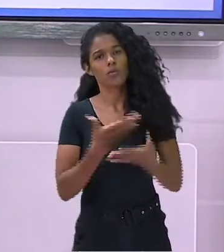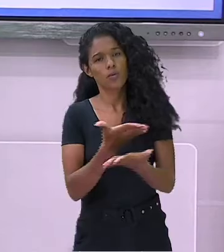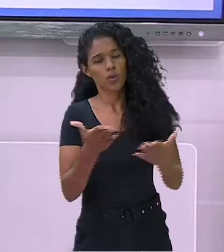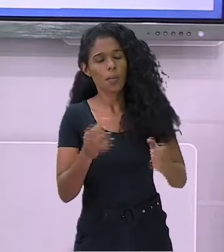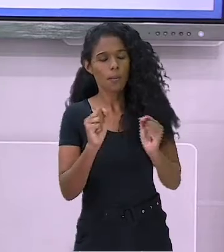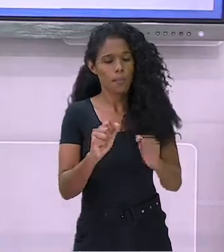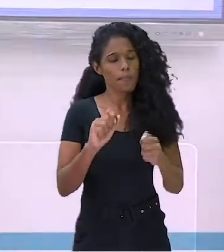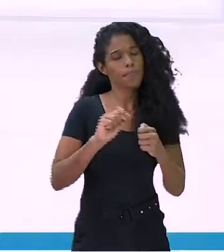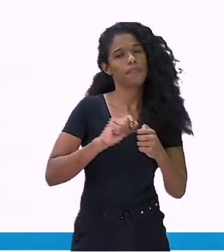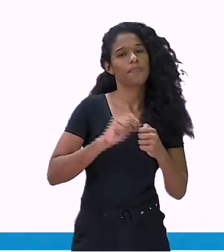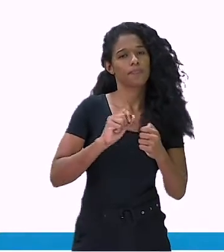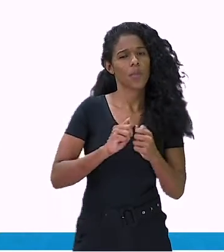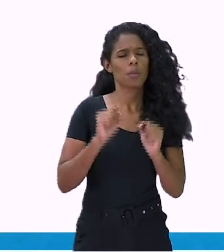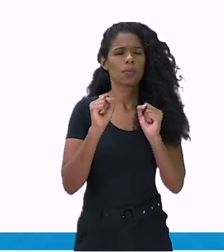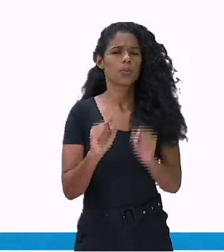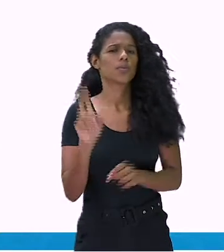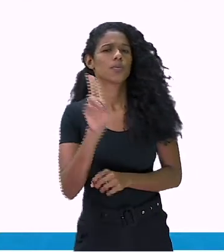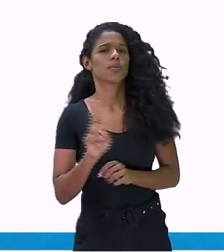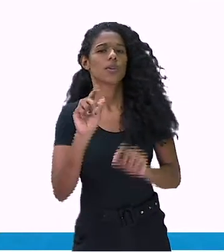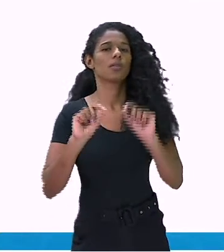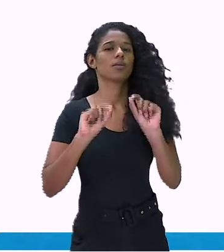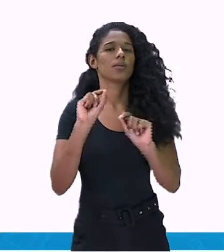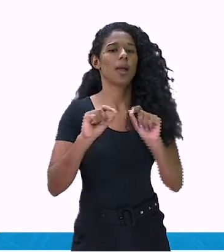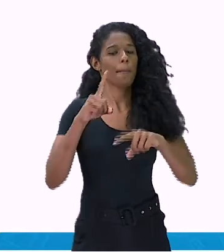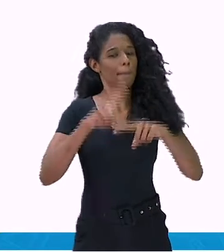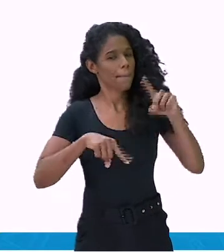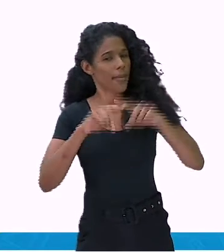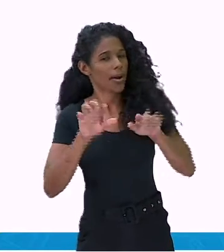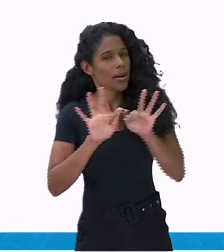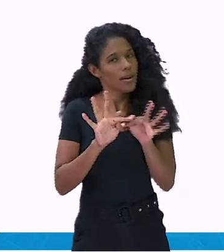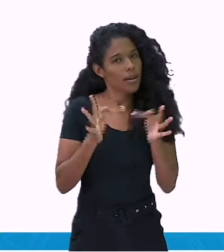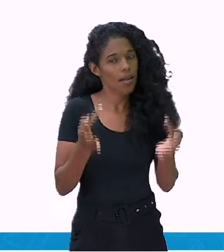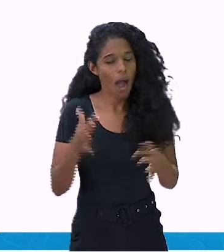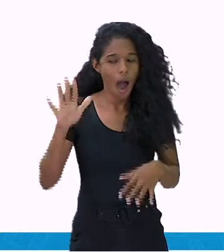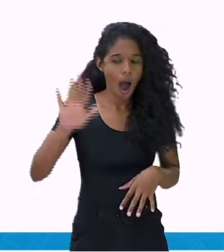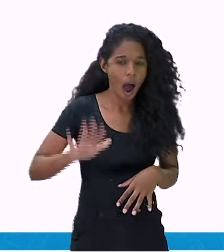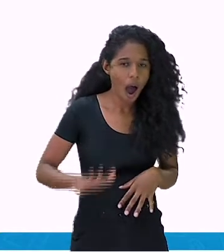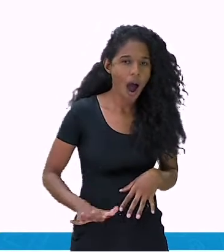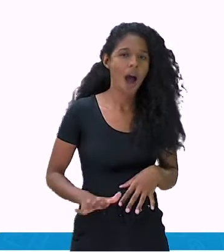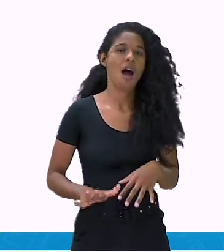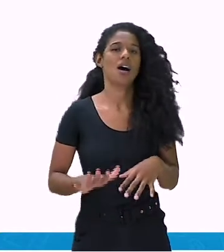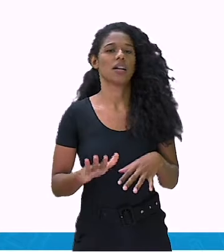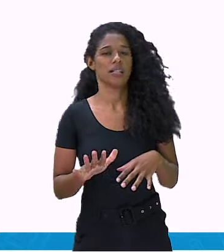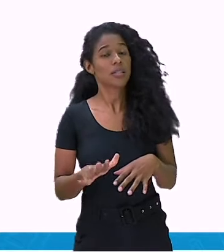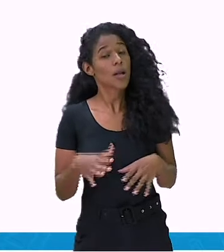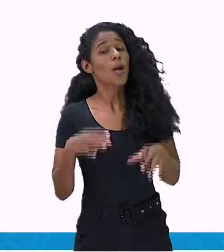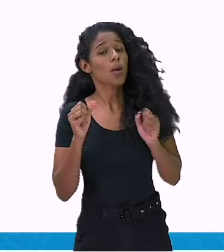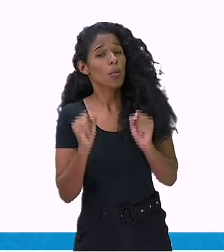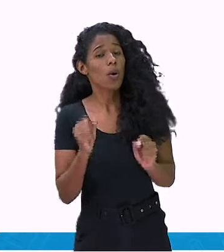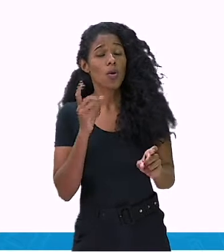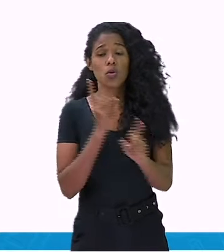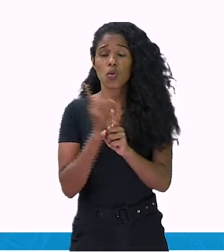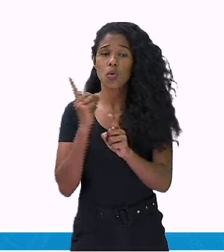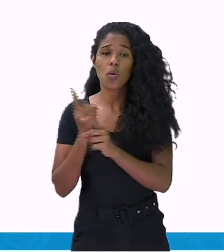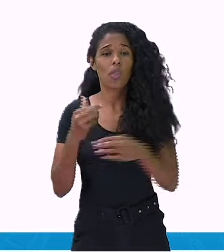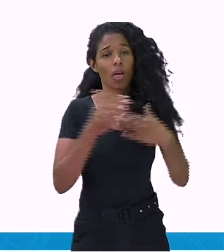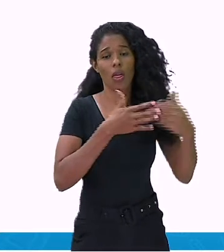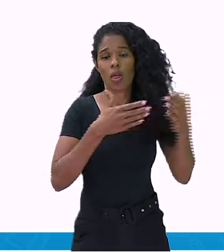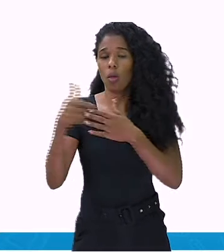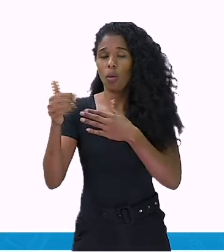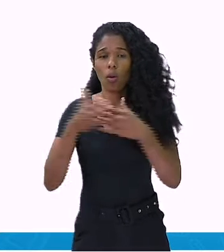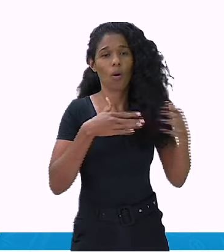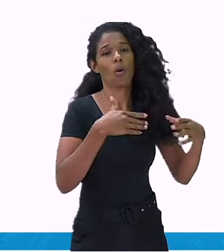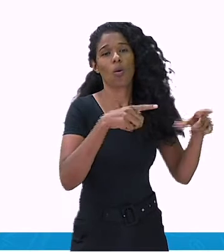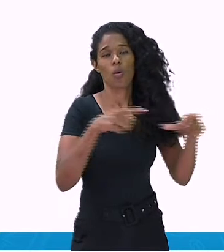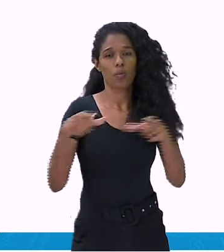Você pode utilizar materiais simples, de baixo custo ou de fácil obtenção, como palito de fósforo